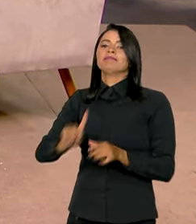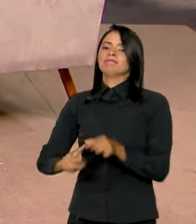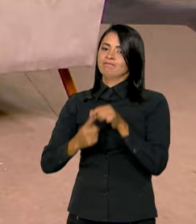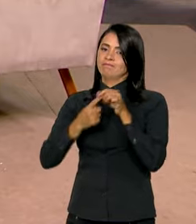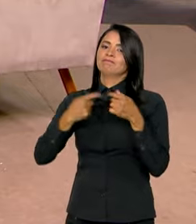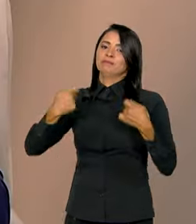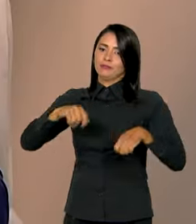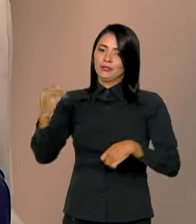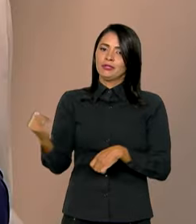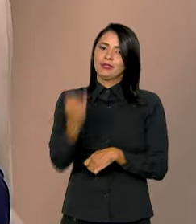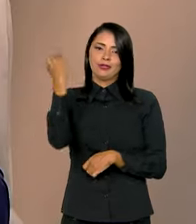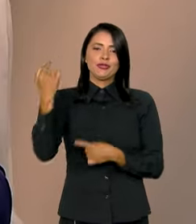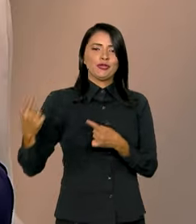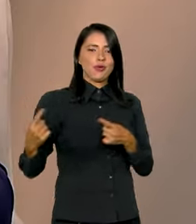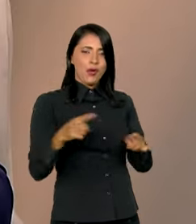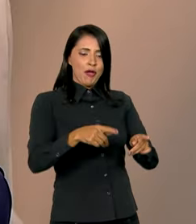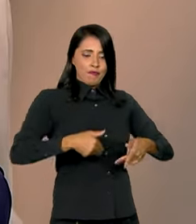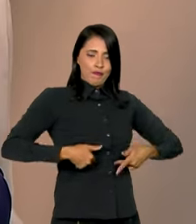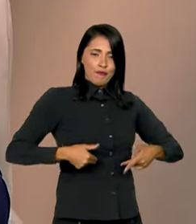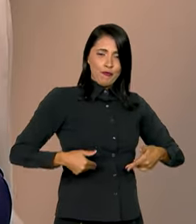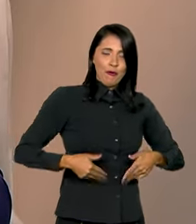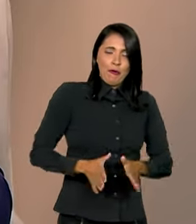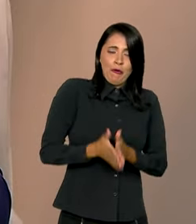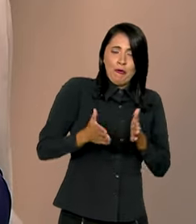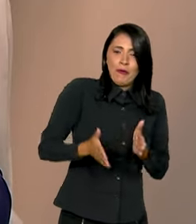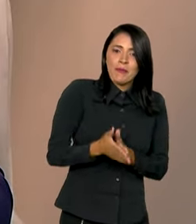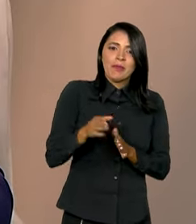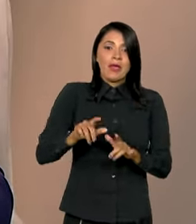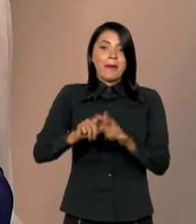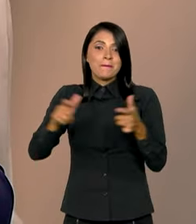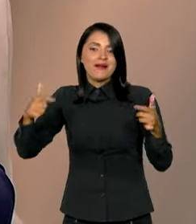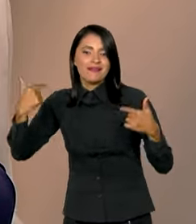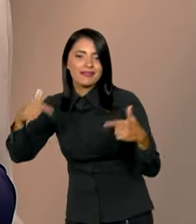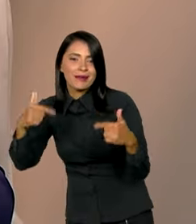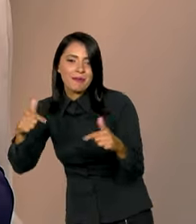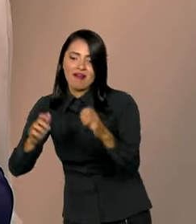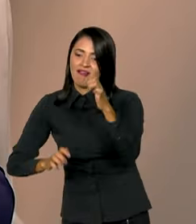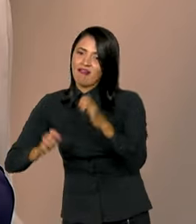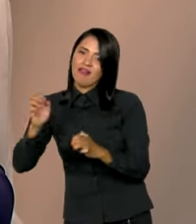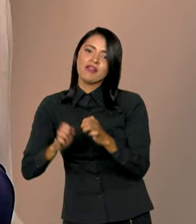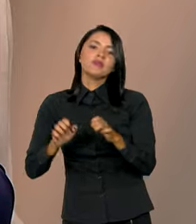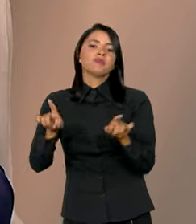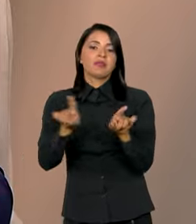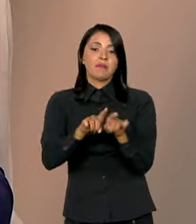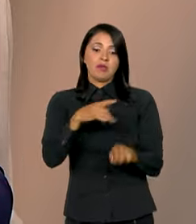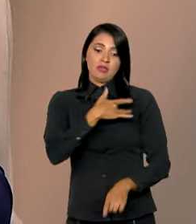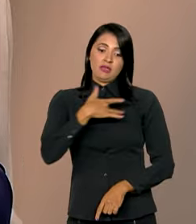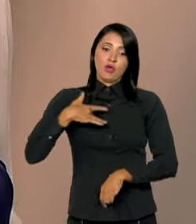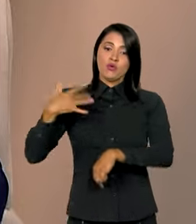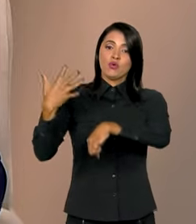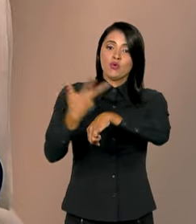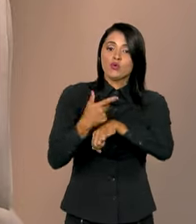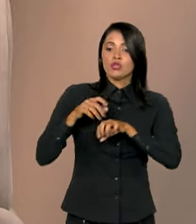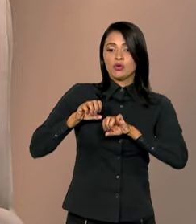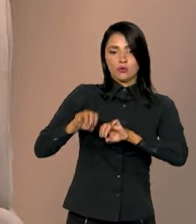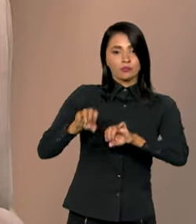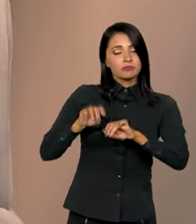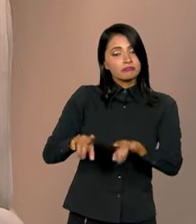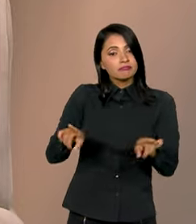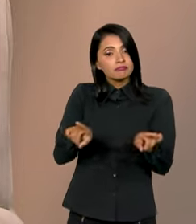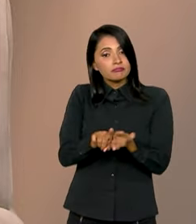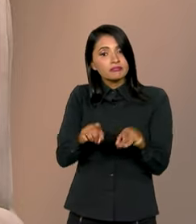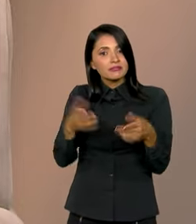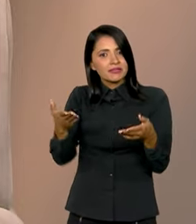à fome, à miséria, à desigualdade, mais emprego e indústria, portanto, saúde de qualidade, educação e,